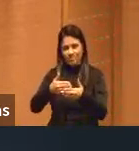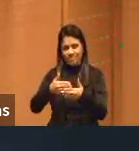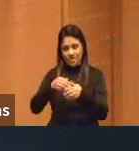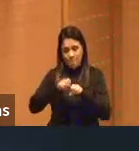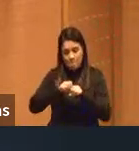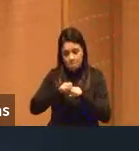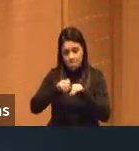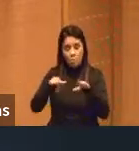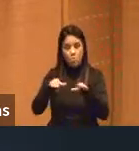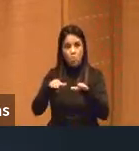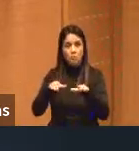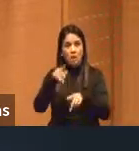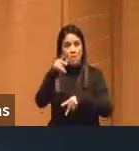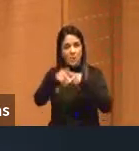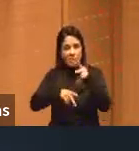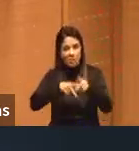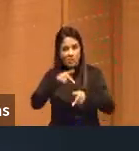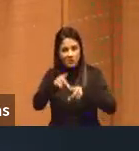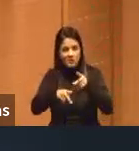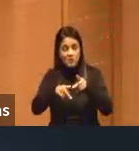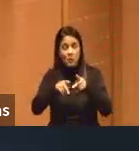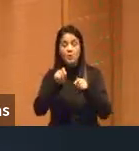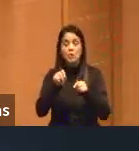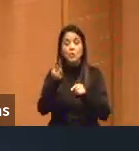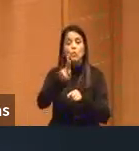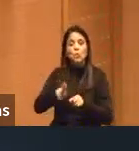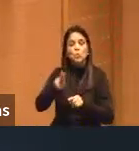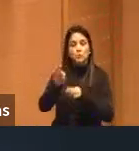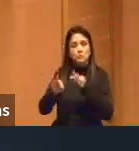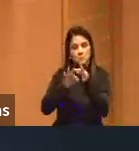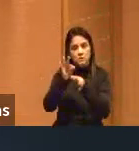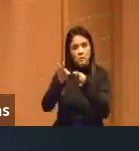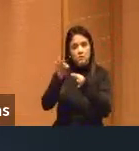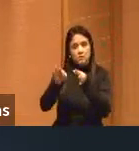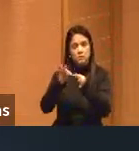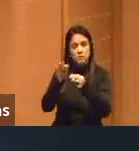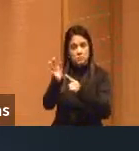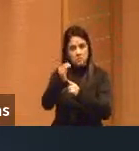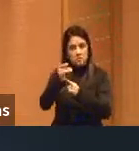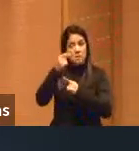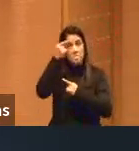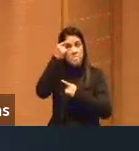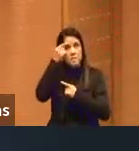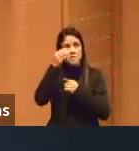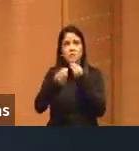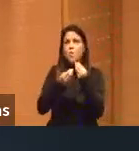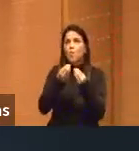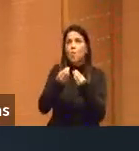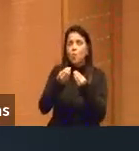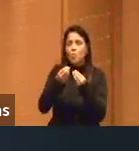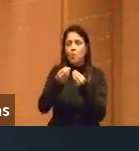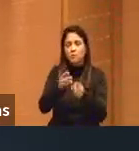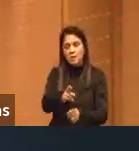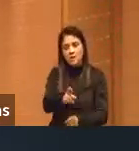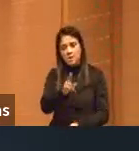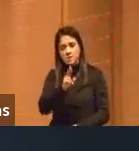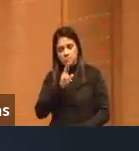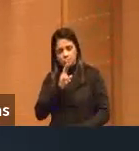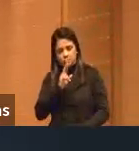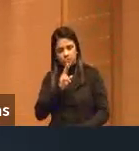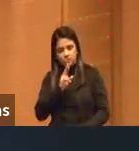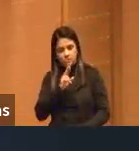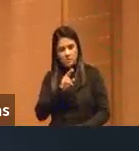que estamos lidando com essa tecnologia, o que essa tecnologia nos faz pensar, quando ele me apresenta uma resposta